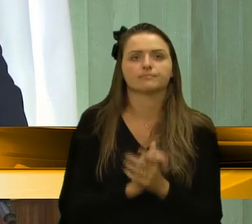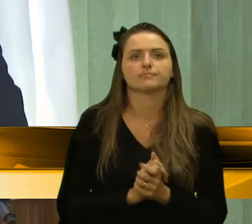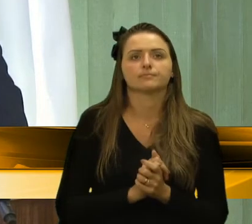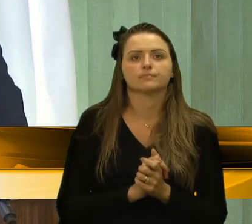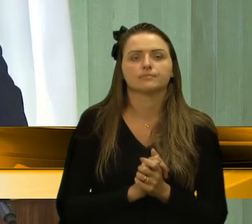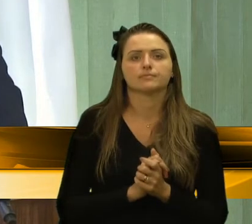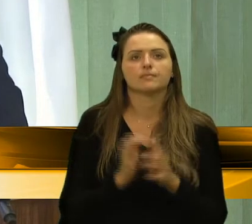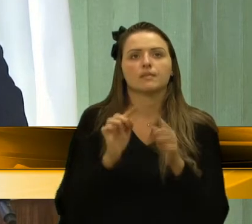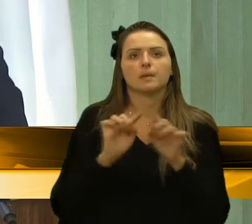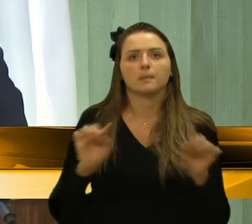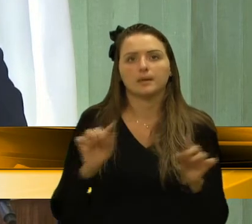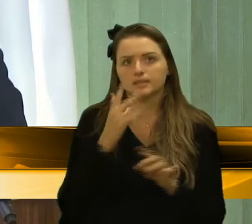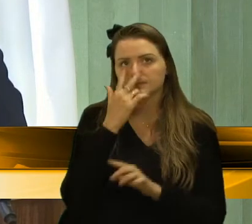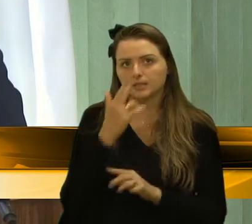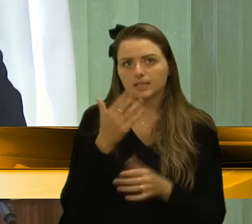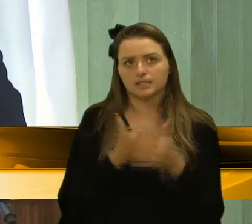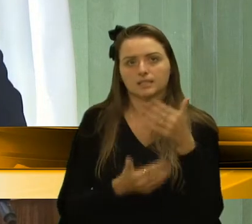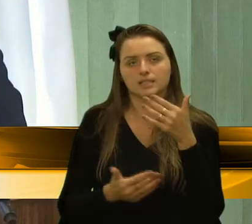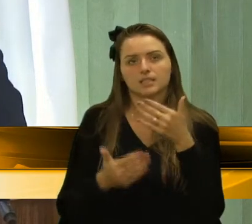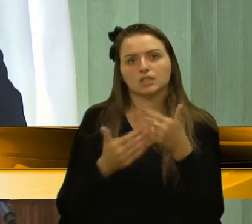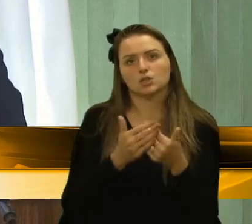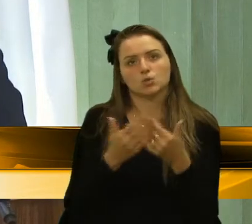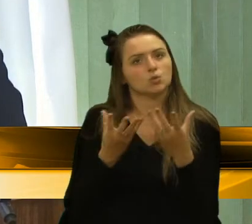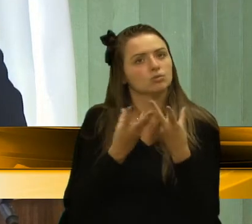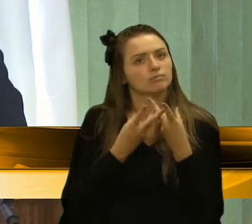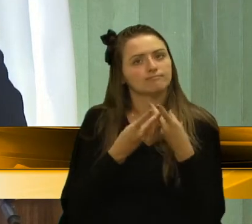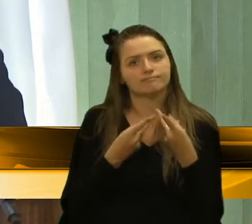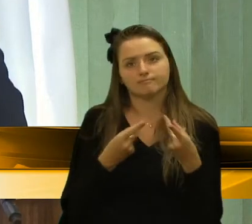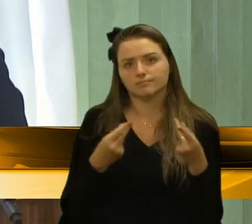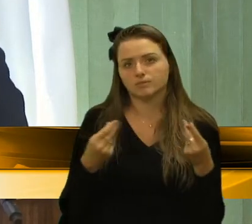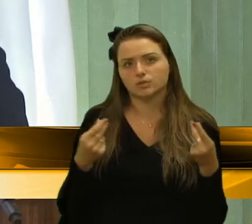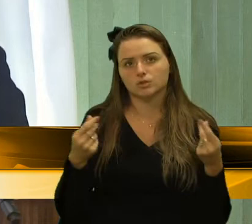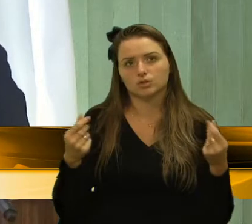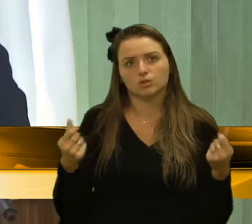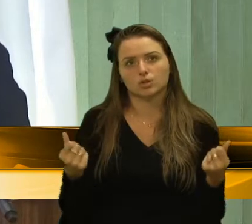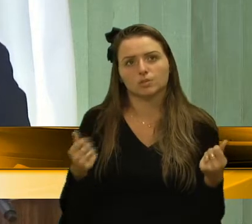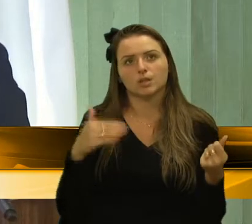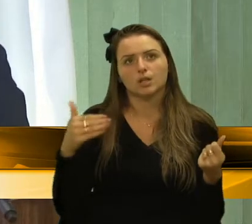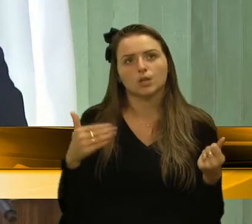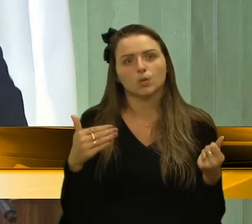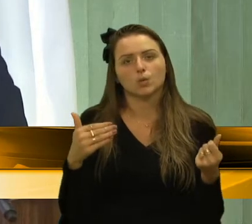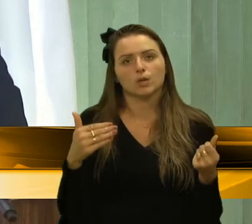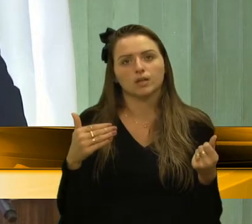Mas me parece que tudo isso se dissolve quando o eleitor não vê